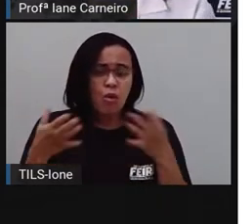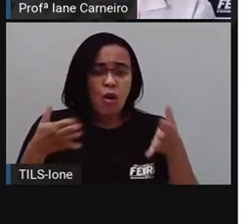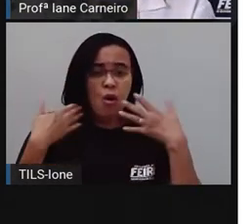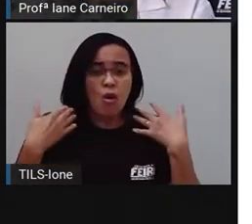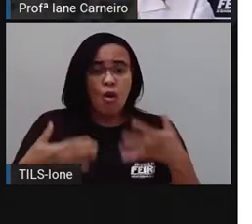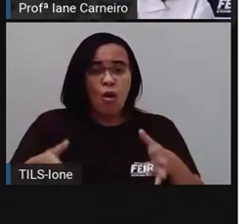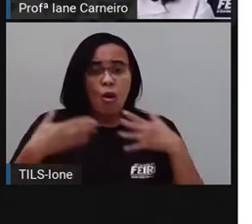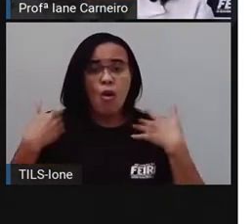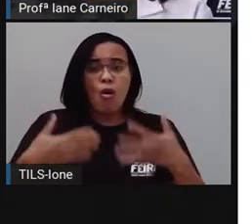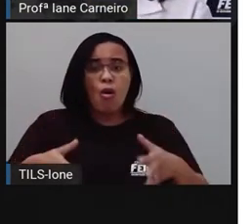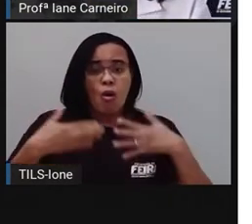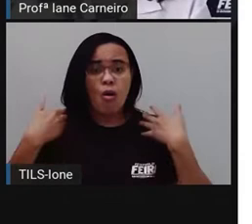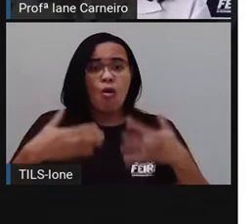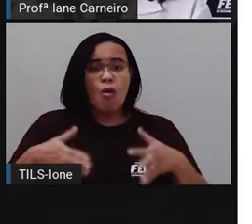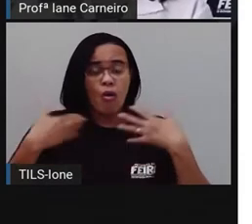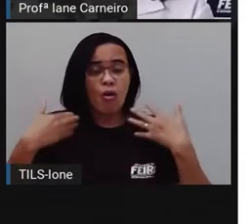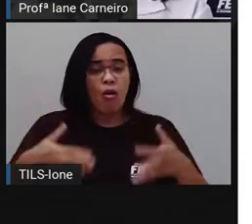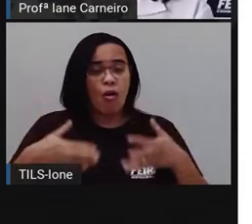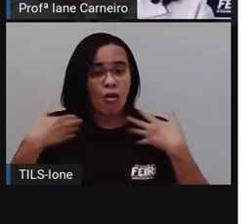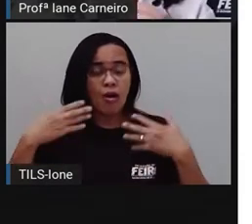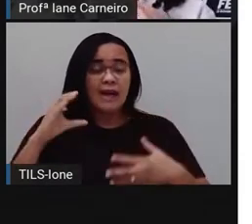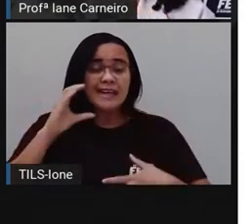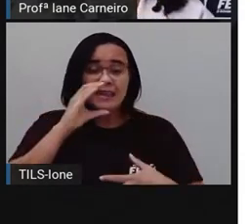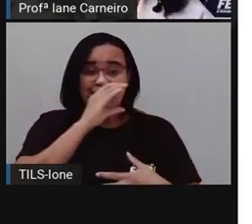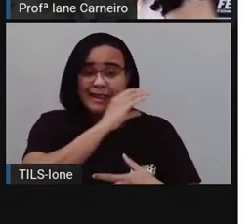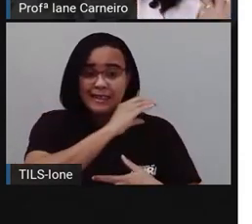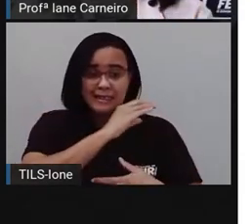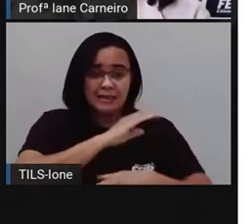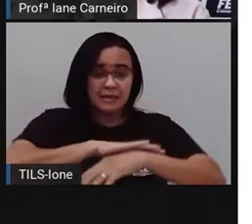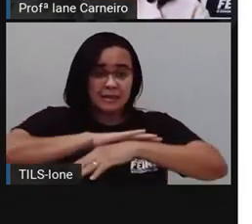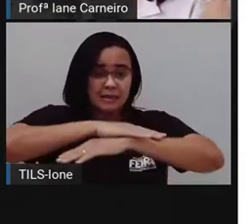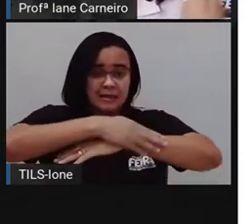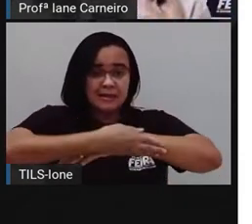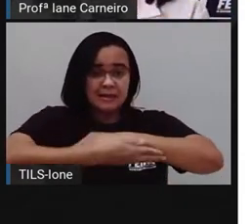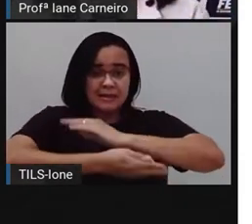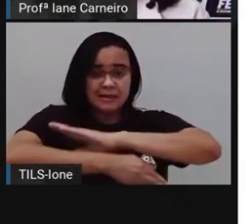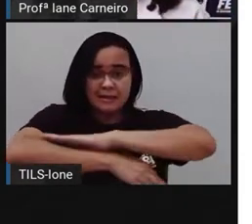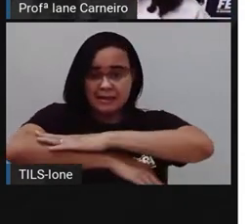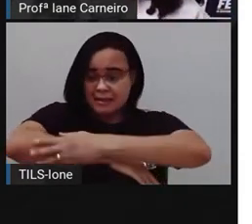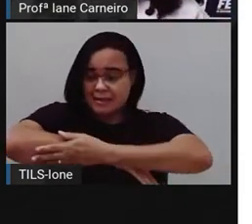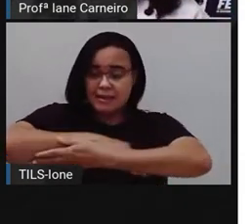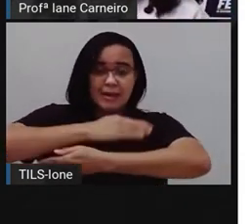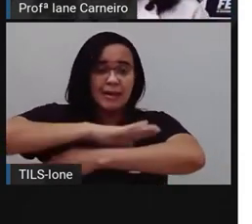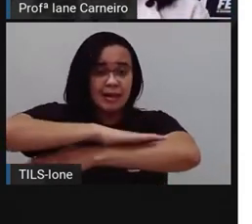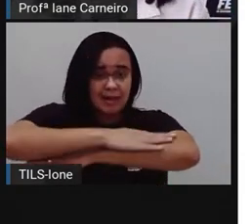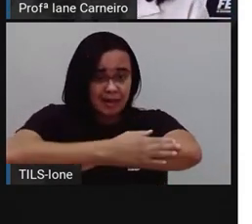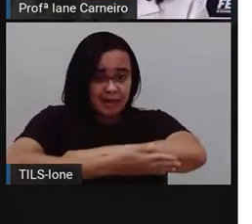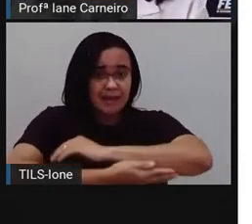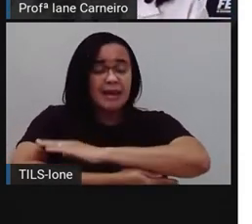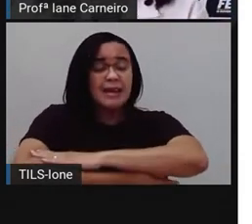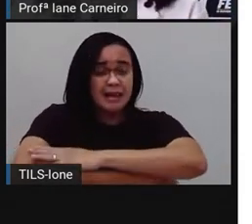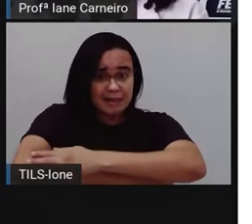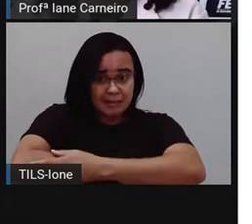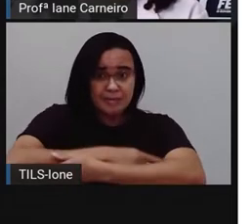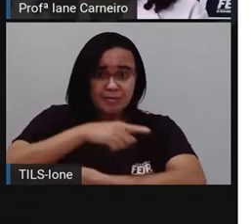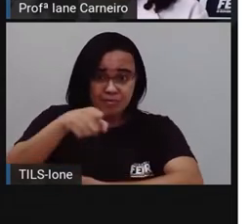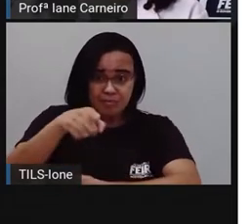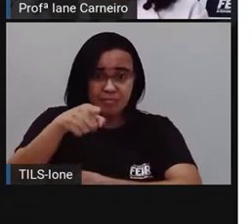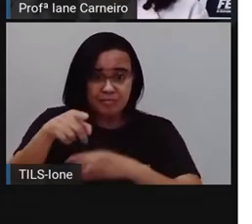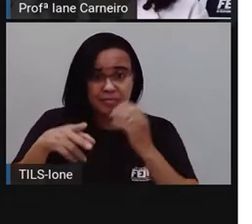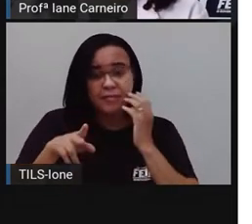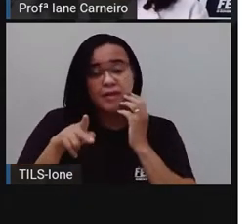Você sabia disso? Como eles têm o pelo, o corpo, coberto de pelos grossos. Olha só como é